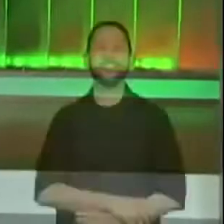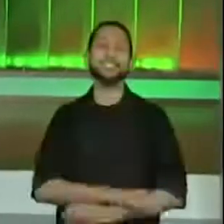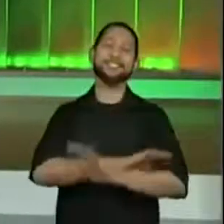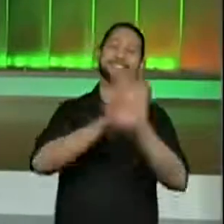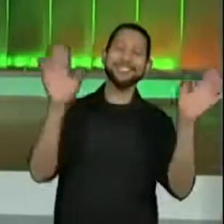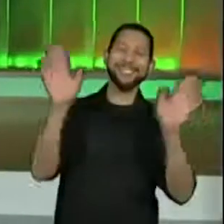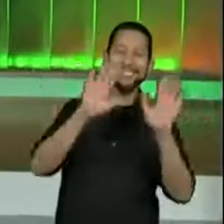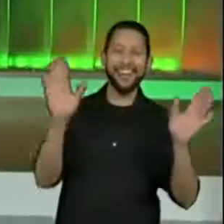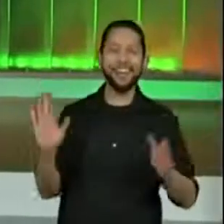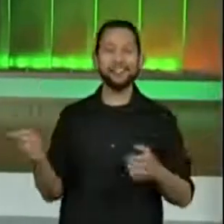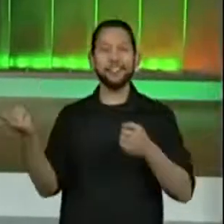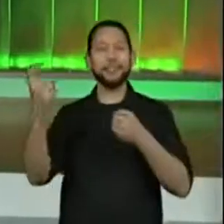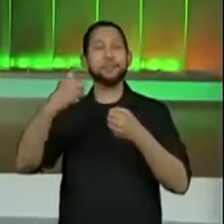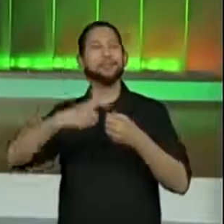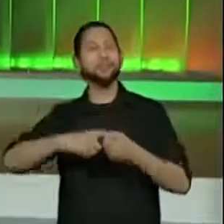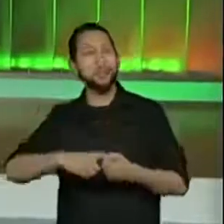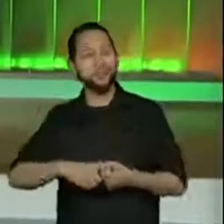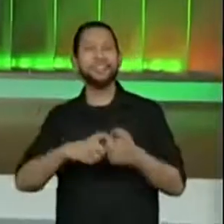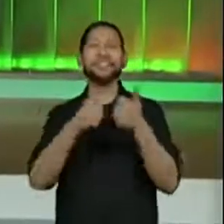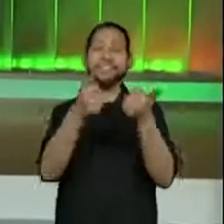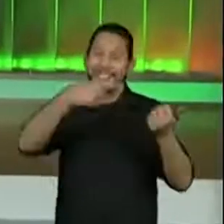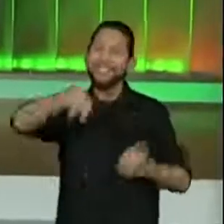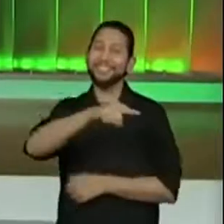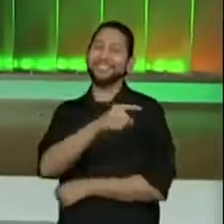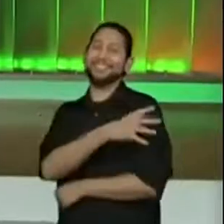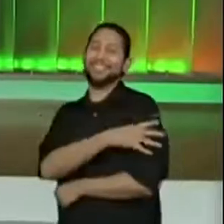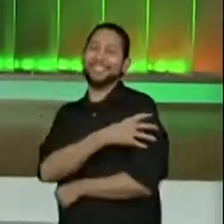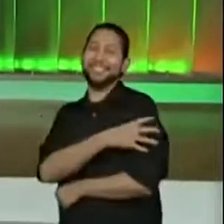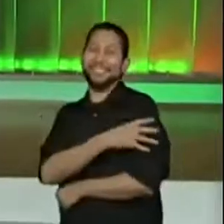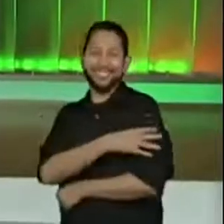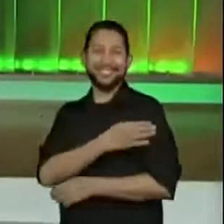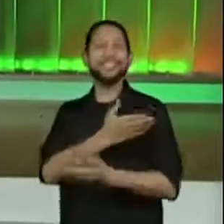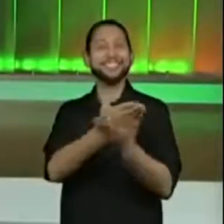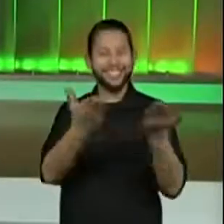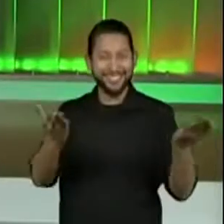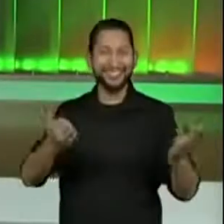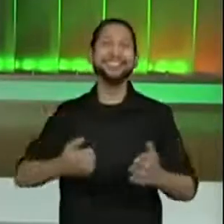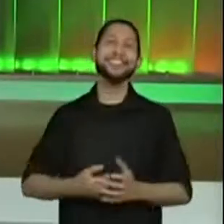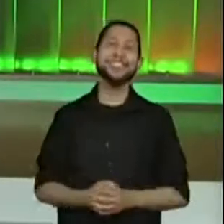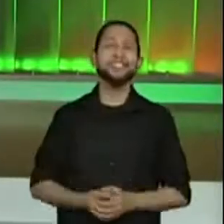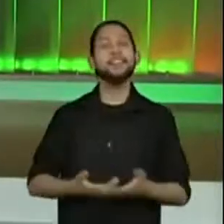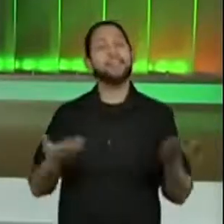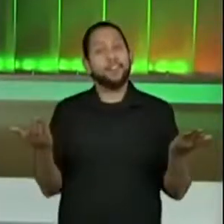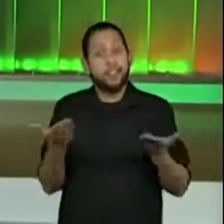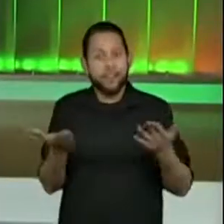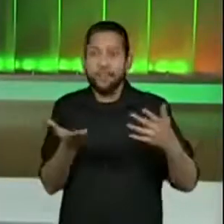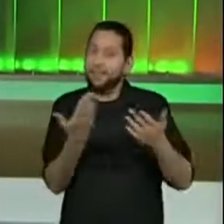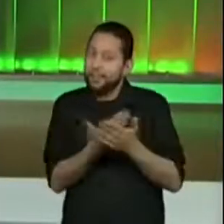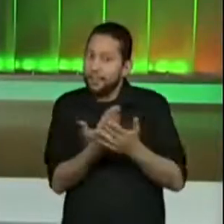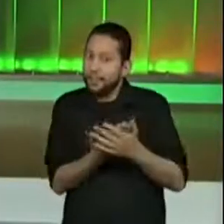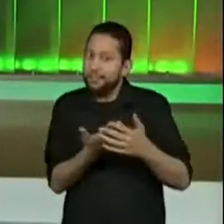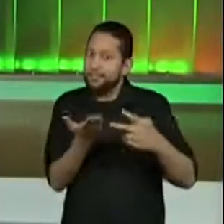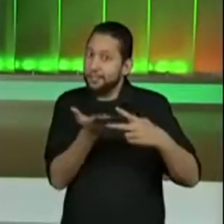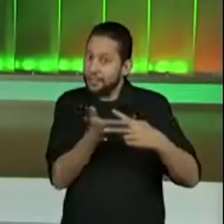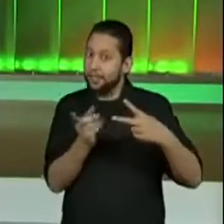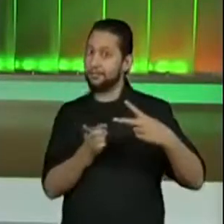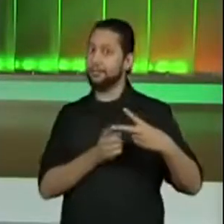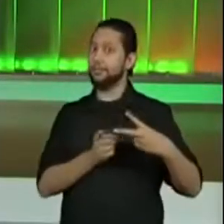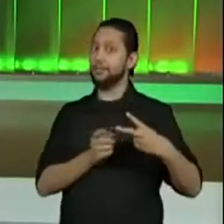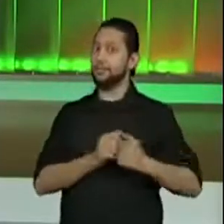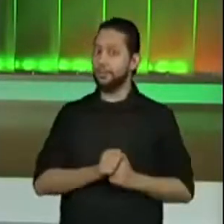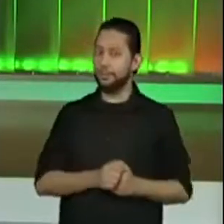Voltei, galerinha do quarto ano! O nosso segundo momento de aula de